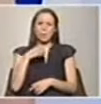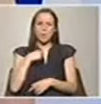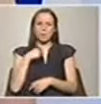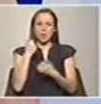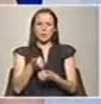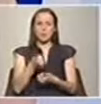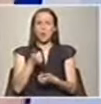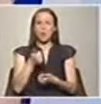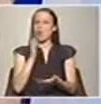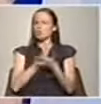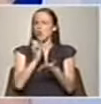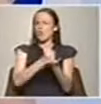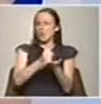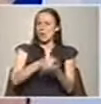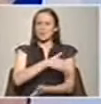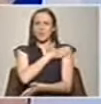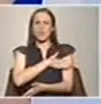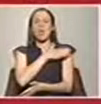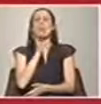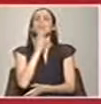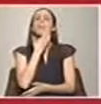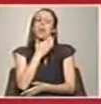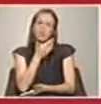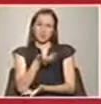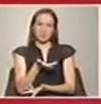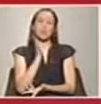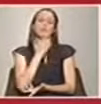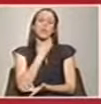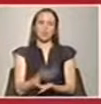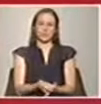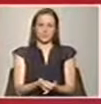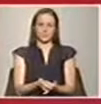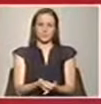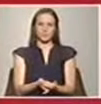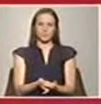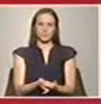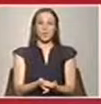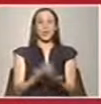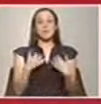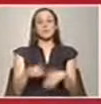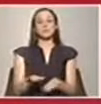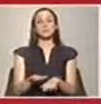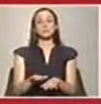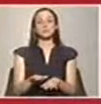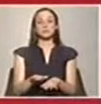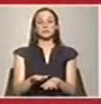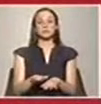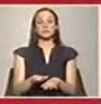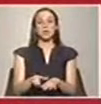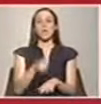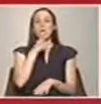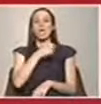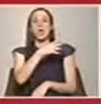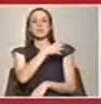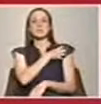passar na farmácia e aplicar uma loção? Depende da extensão, não é? Depende da extensão da queimadura. Mas a própria queimadura pode